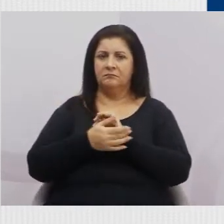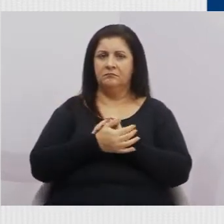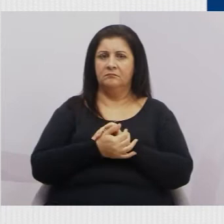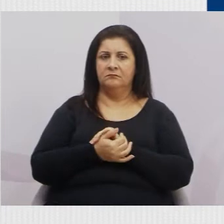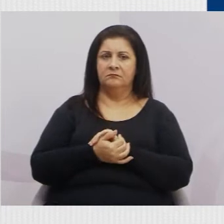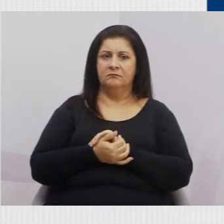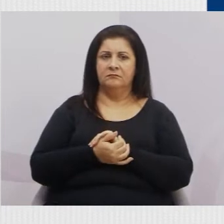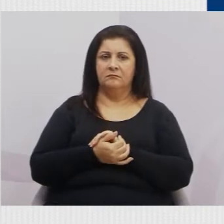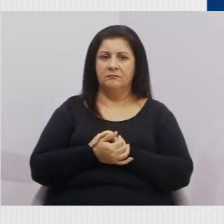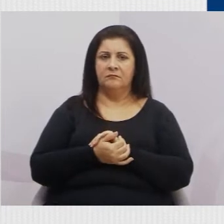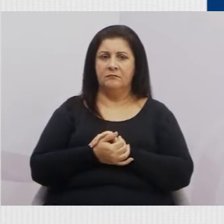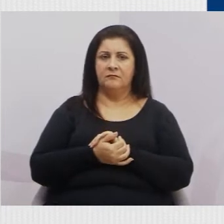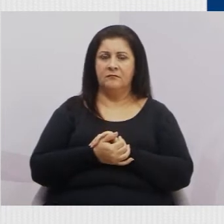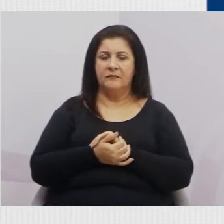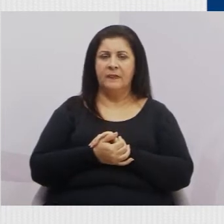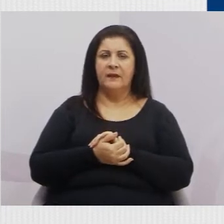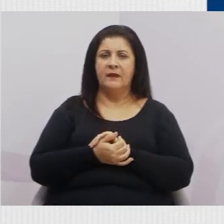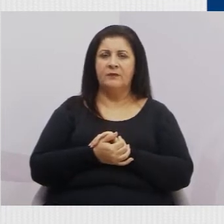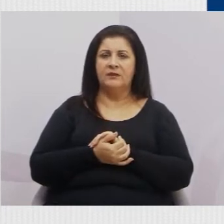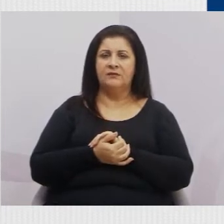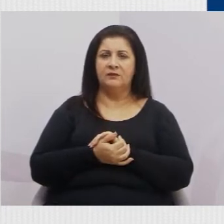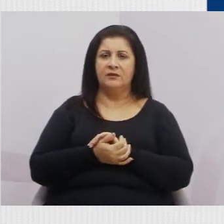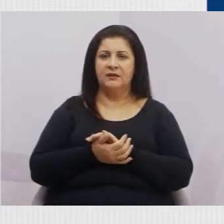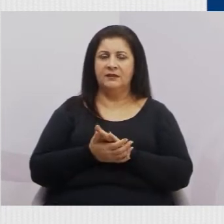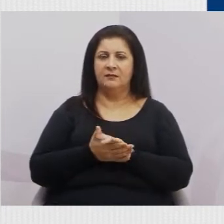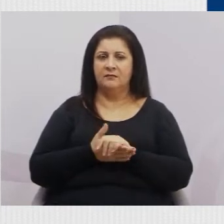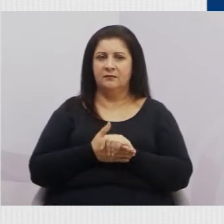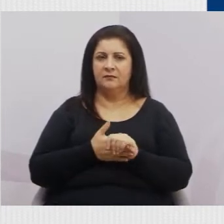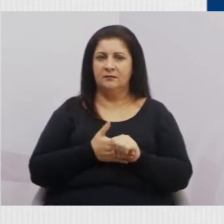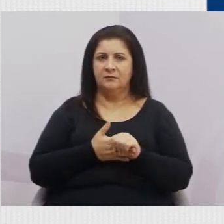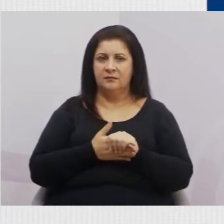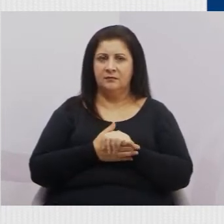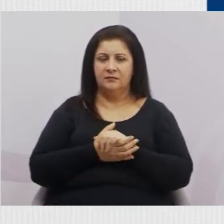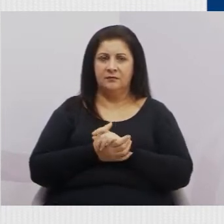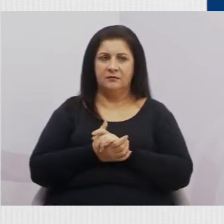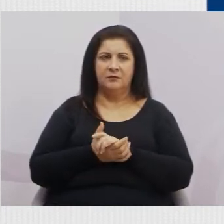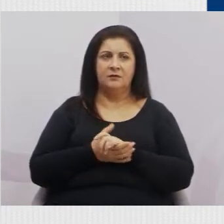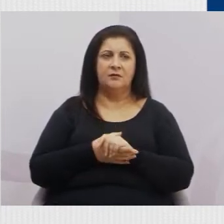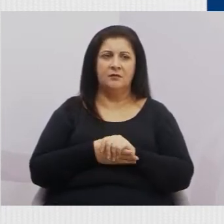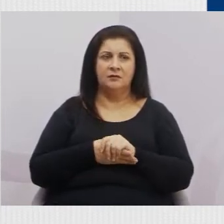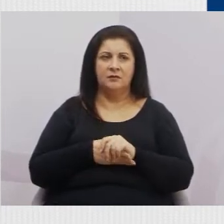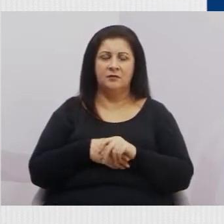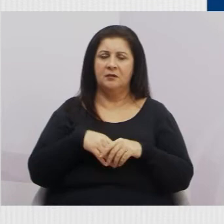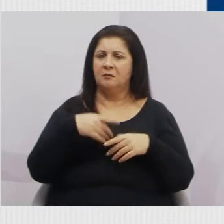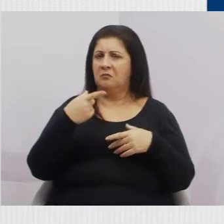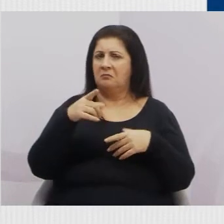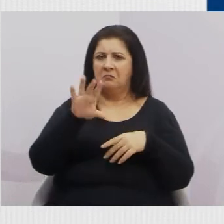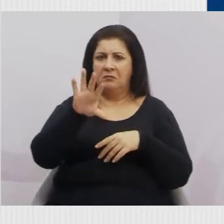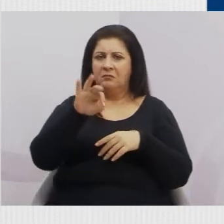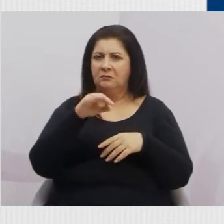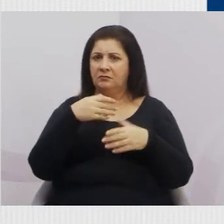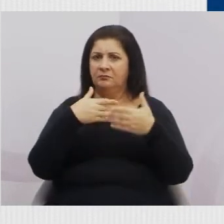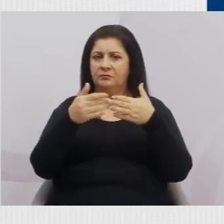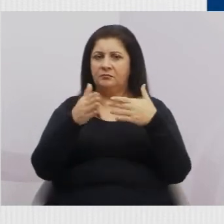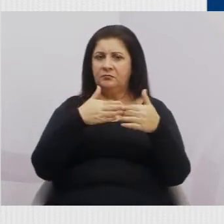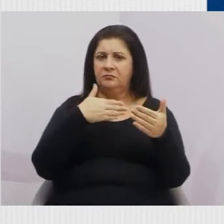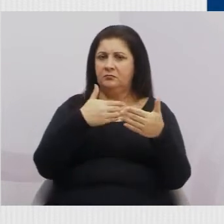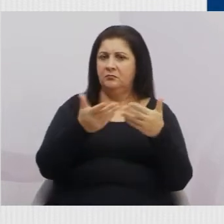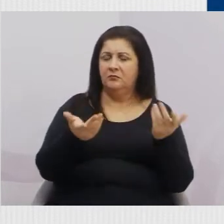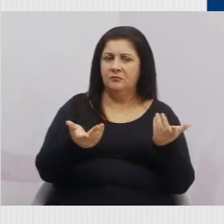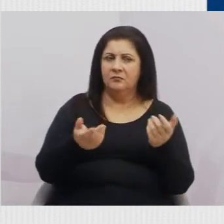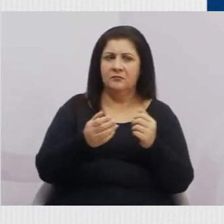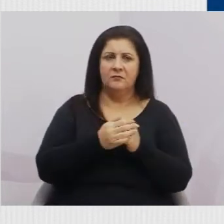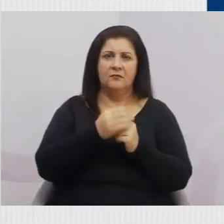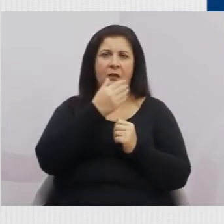que as pessoas que têm essa opção sexual de serem homossexuais, de viverem homem